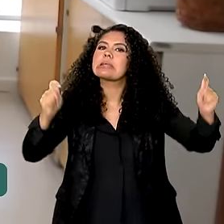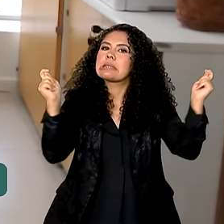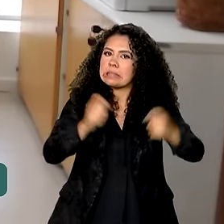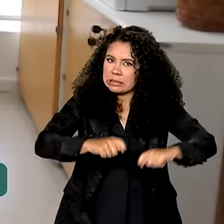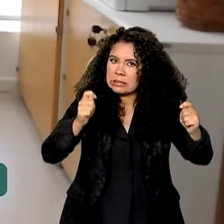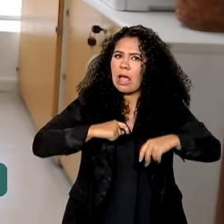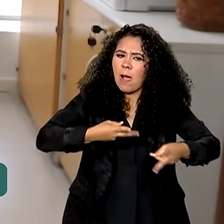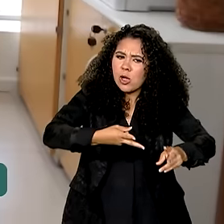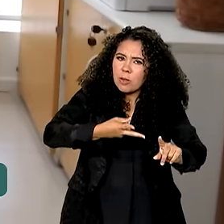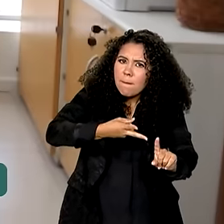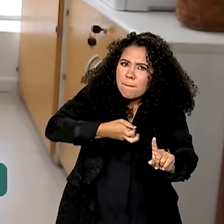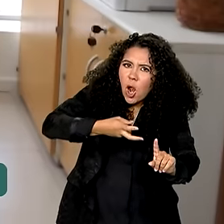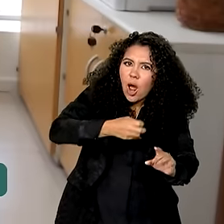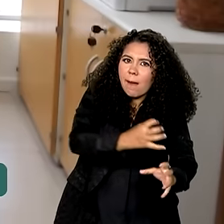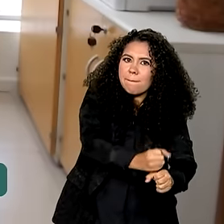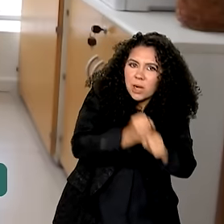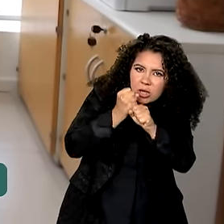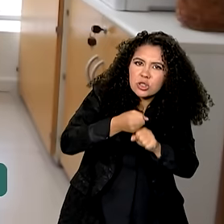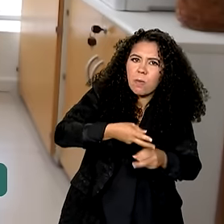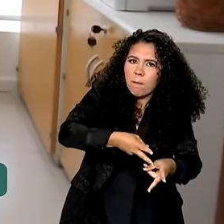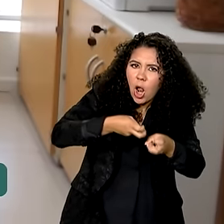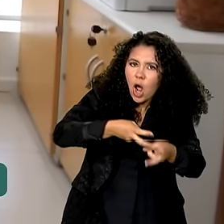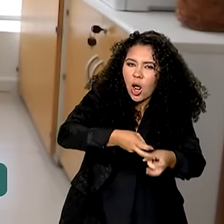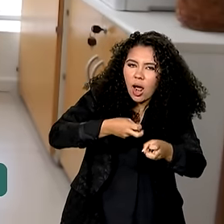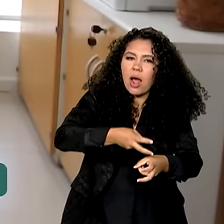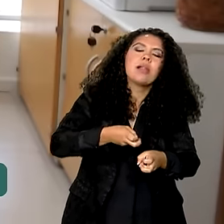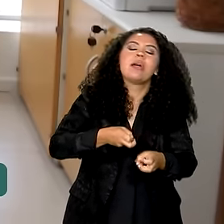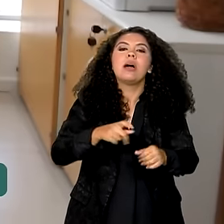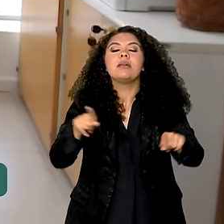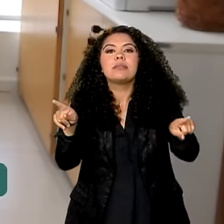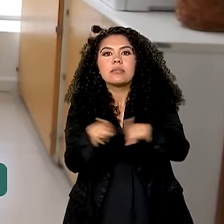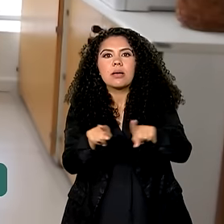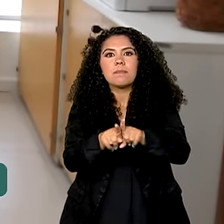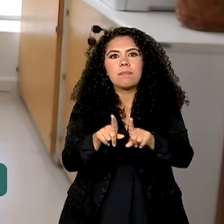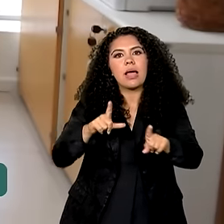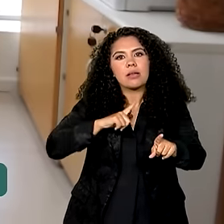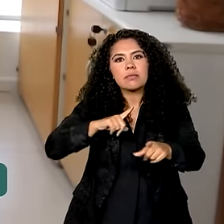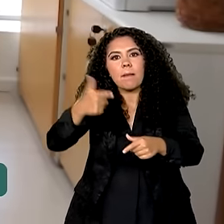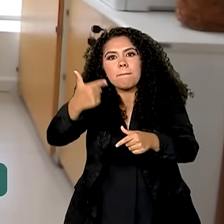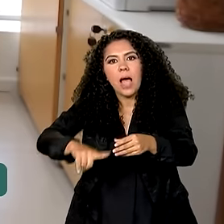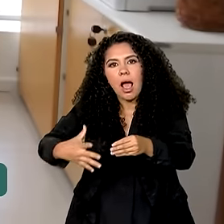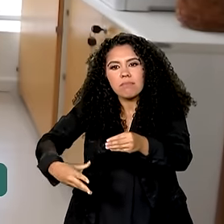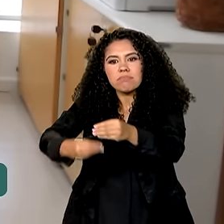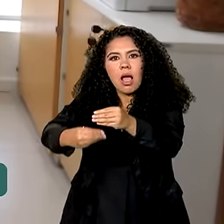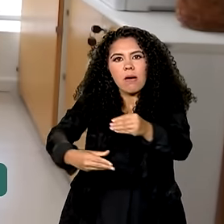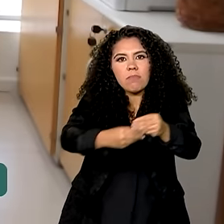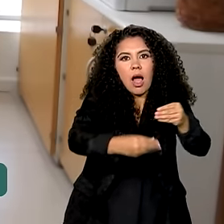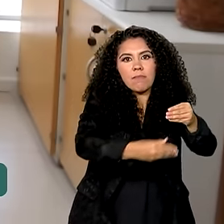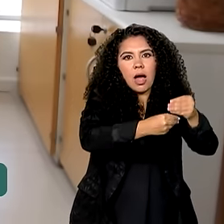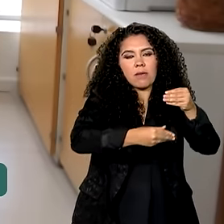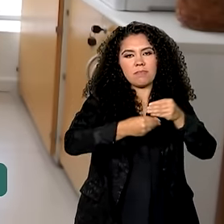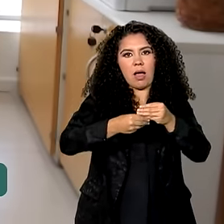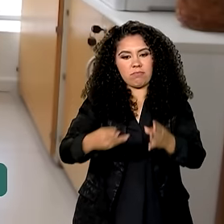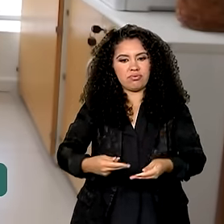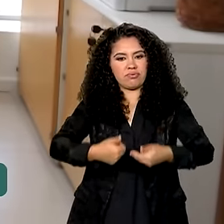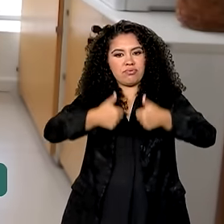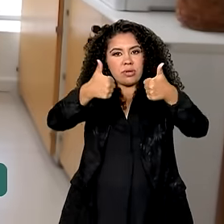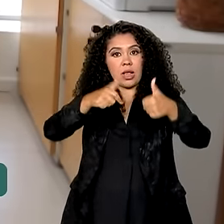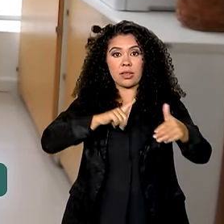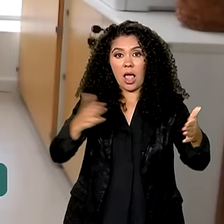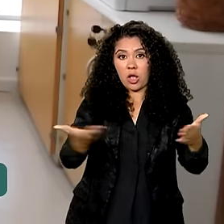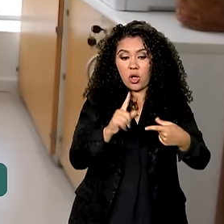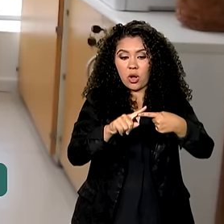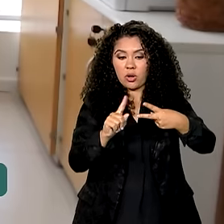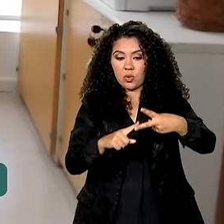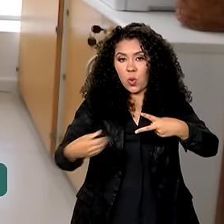explorar bastante com a mandioca e trabalhando a agregação de valor. Então, são essas duas novas cadeias produtivas